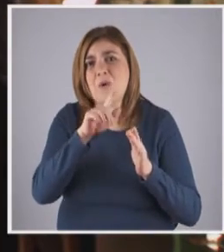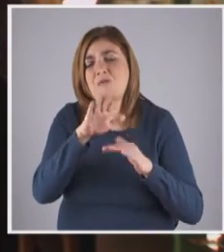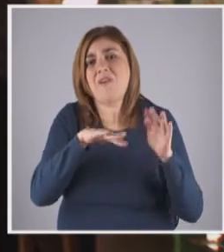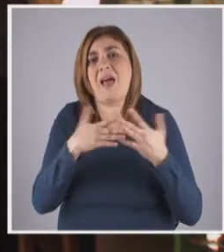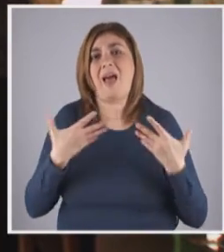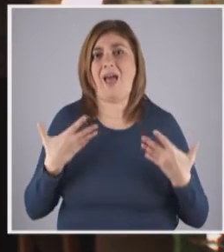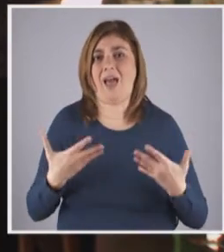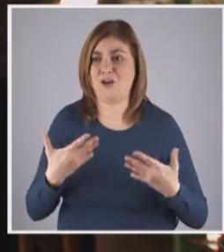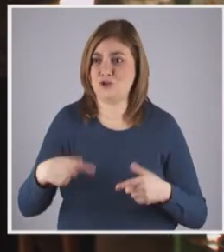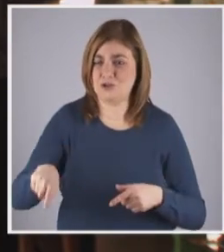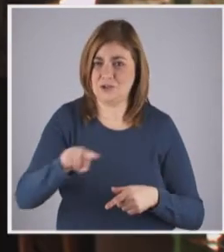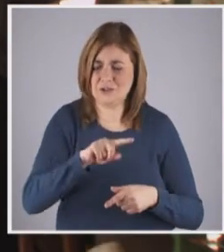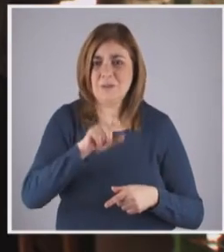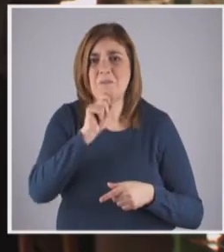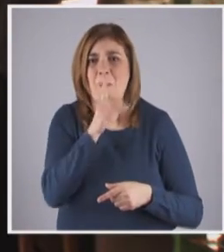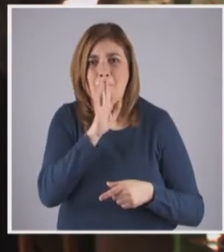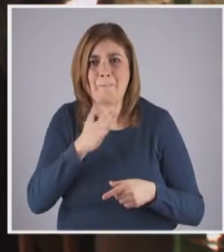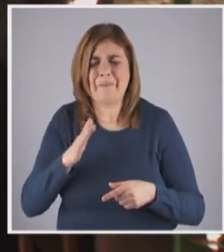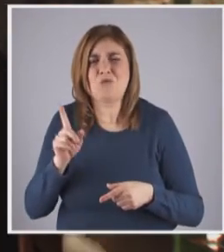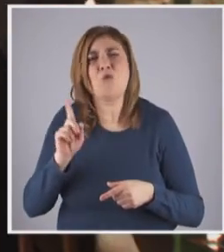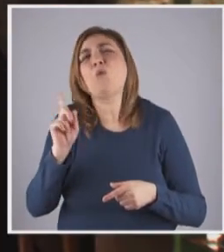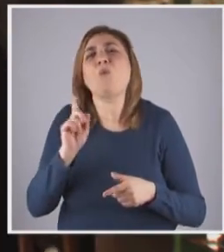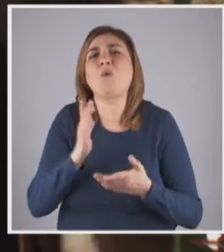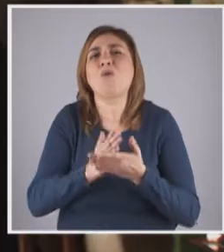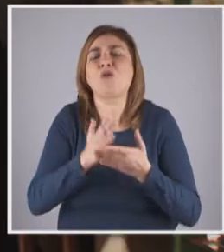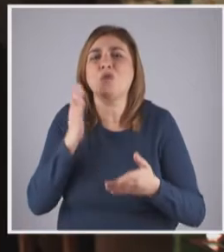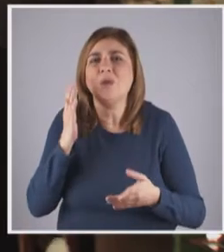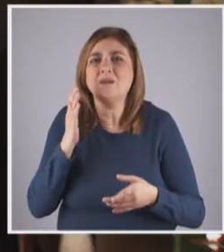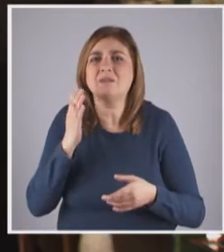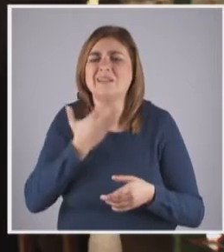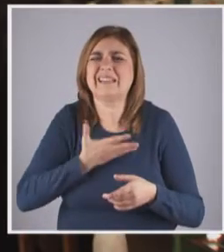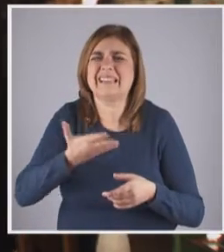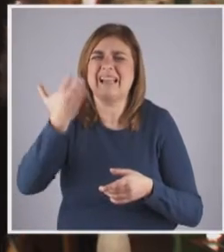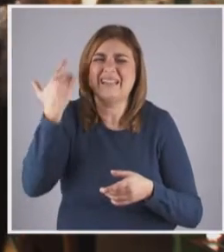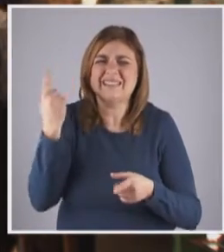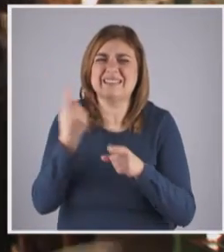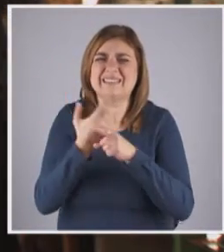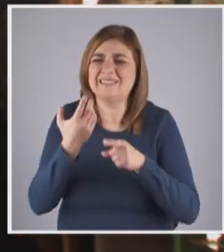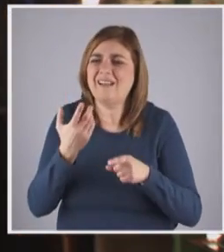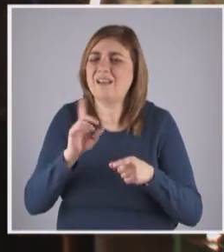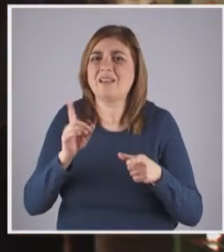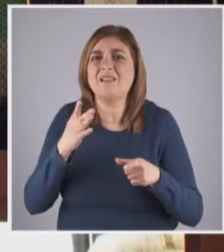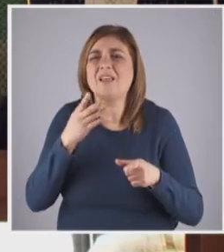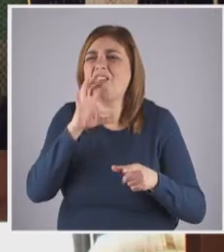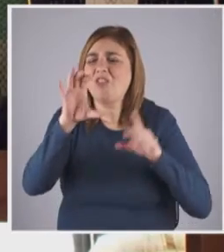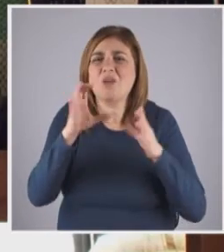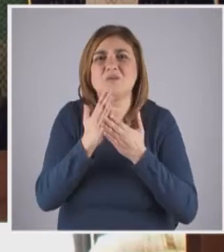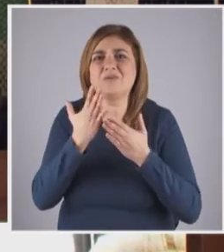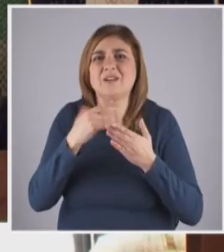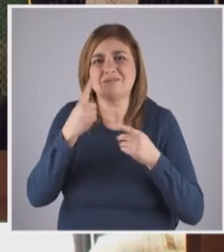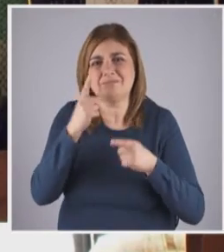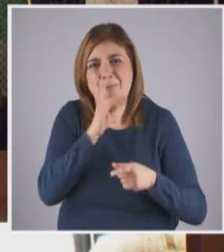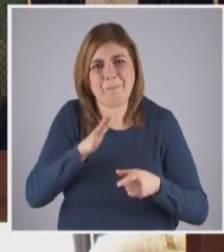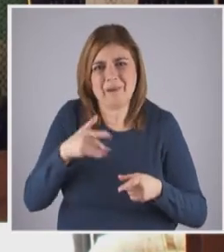hoje e que sejam práticas, que não sejam apenas reminiscentes de uma nostalgia e que sejam apenas decorativas. Há